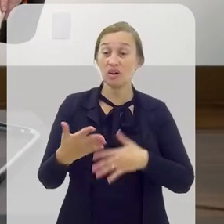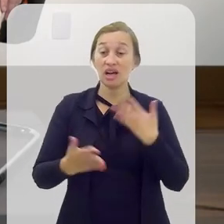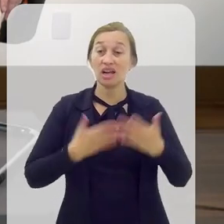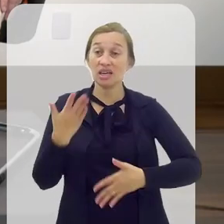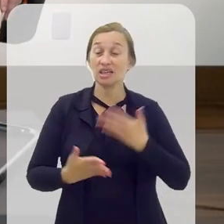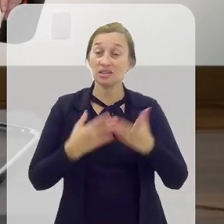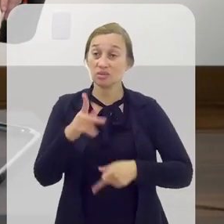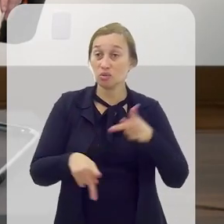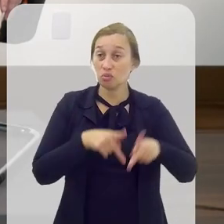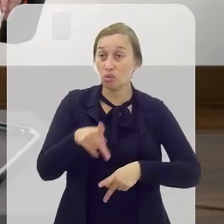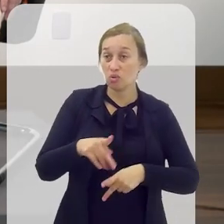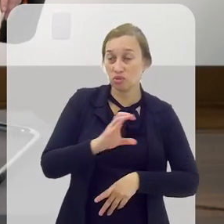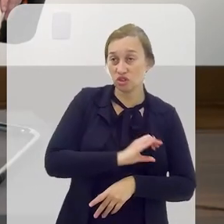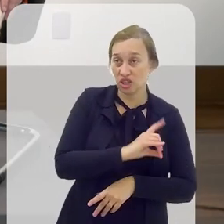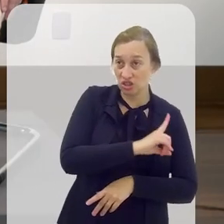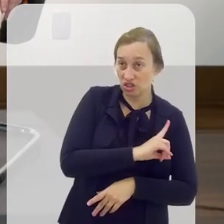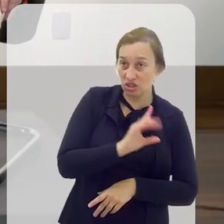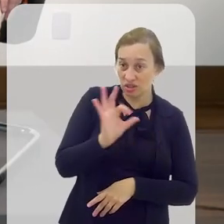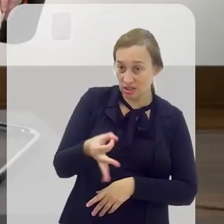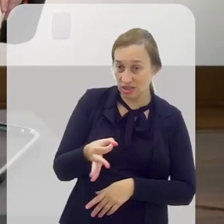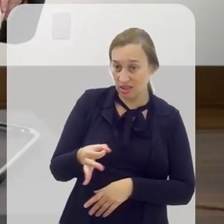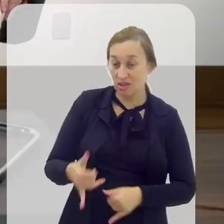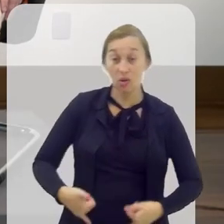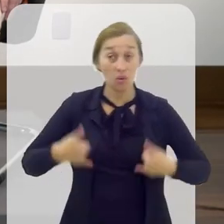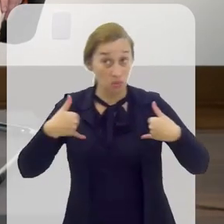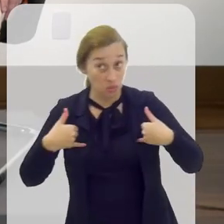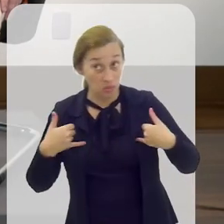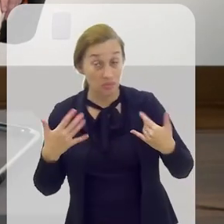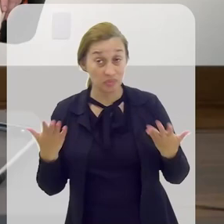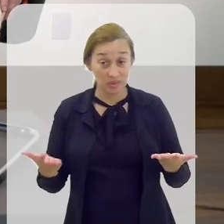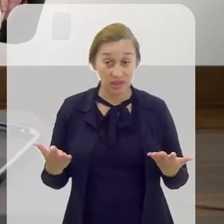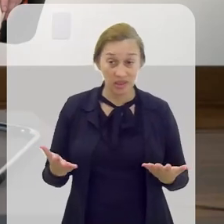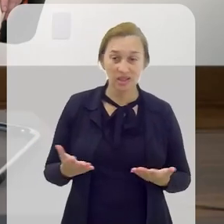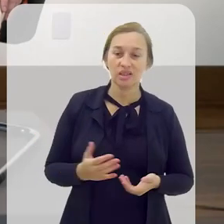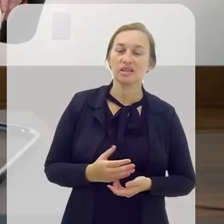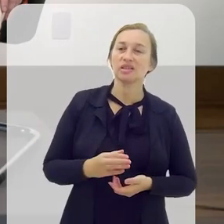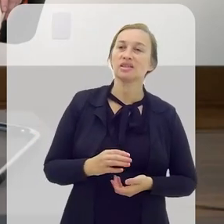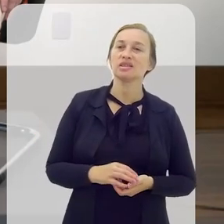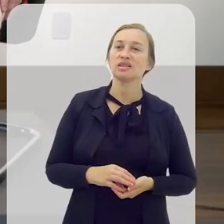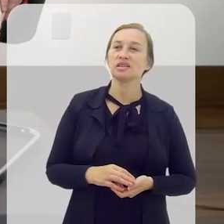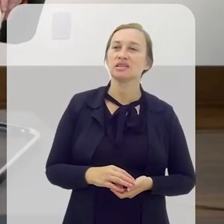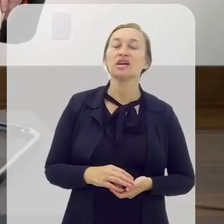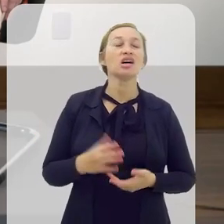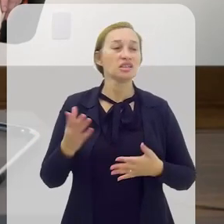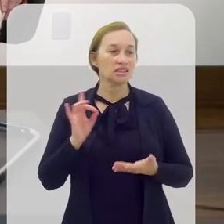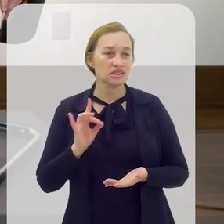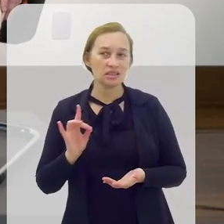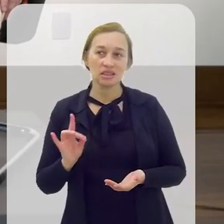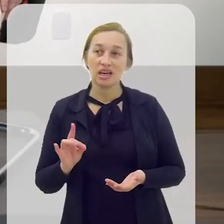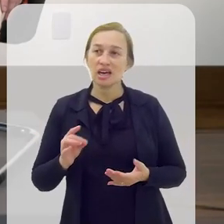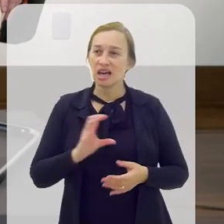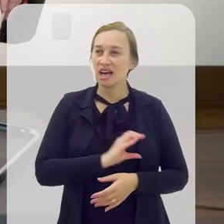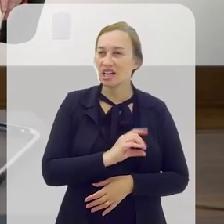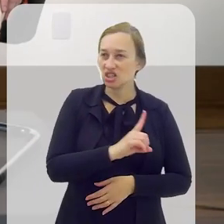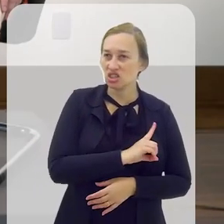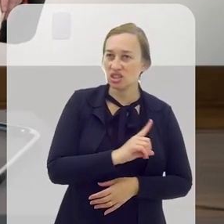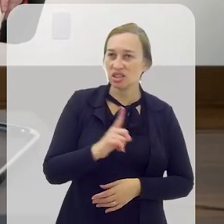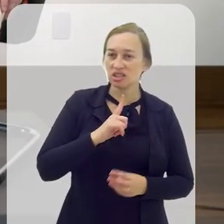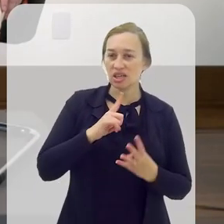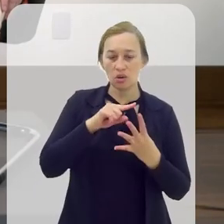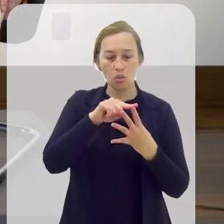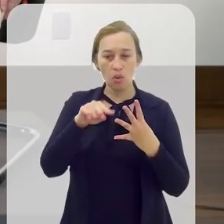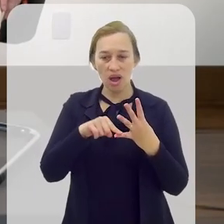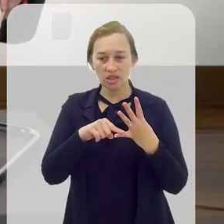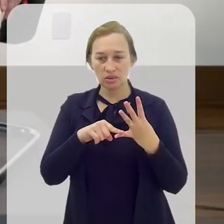vem enaltecendo o povo de Caxias de uma certa forma. Exatamente. E eles se sentem envaidecidos com isso. Muito,